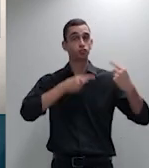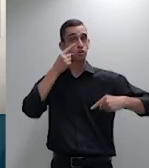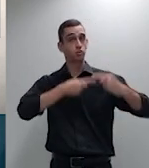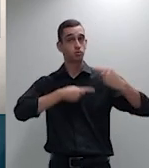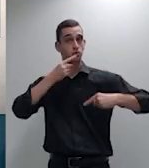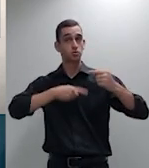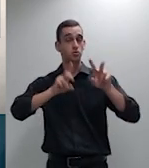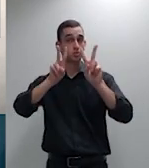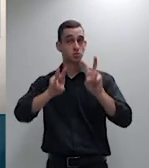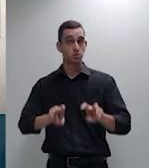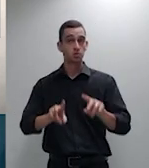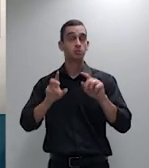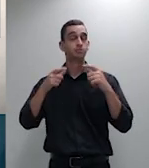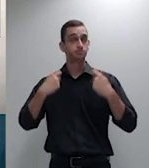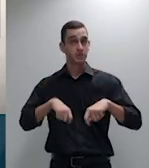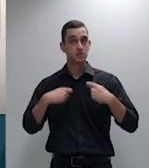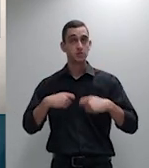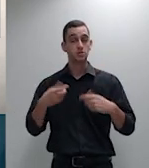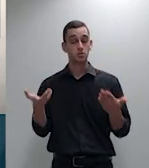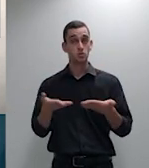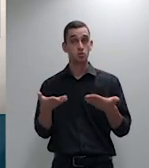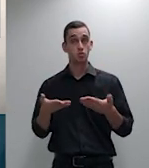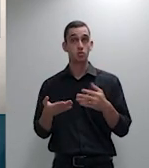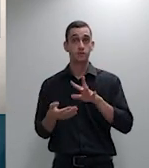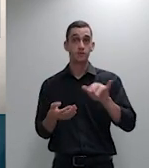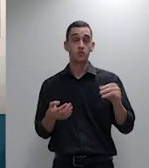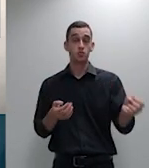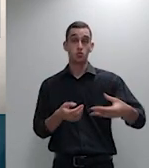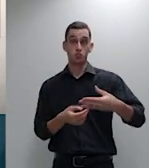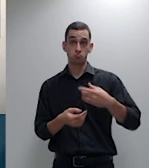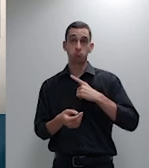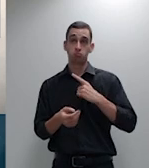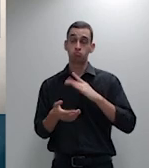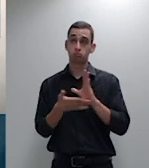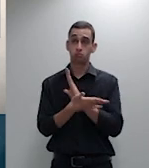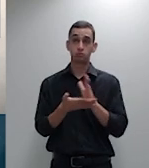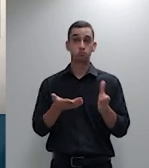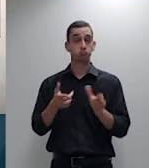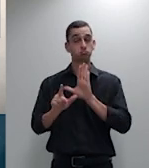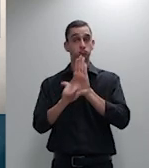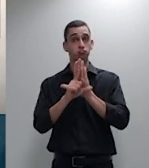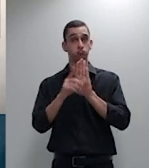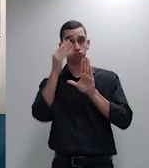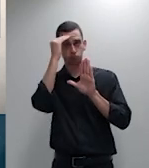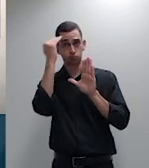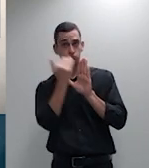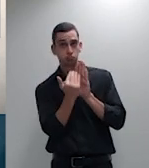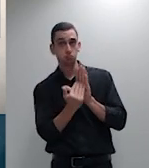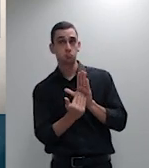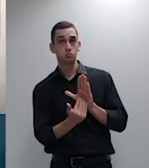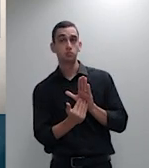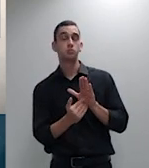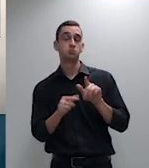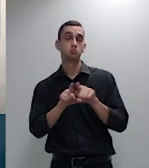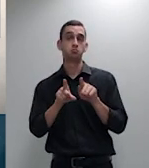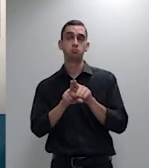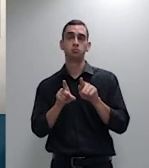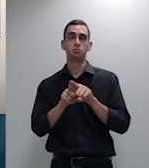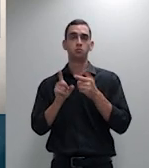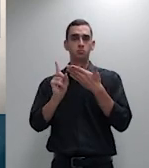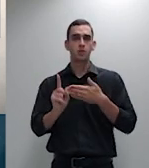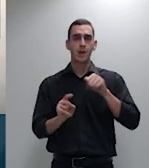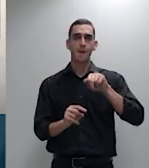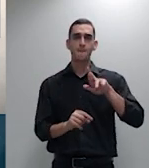com os requisitos legais mas verificadas no que o doutor Marcos trouxe a pessoa tinha antes dos 59